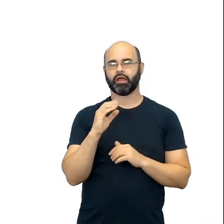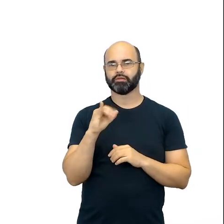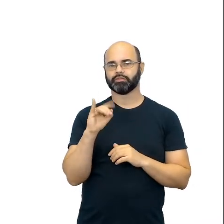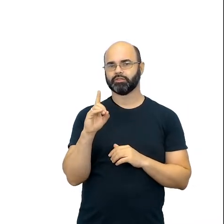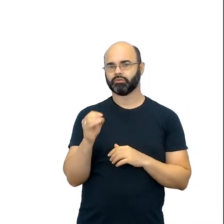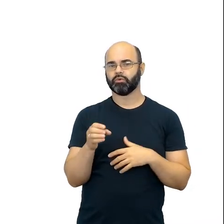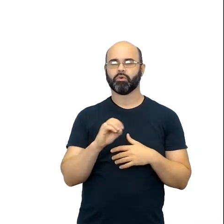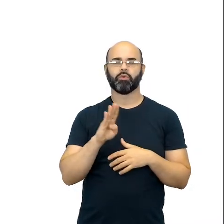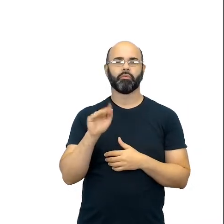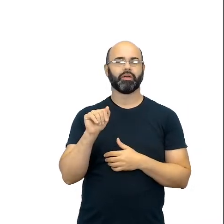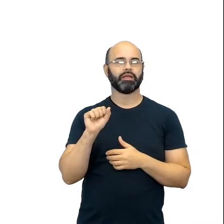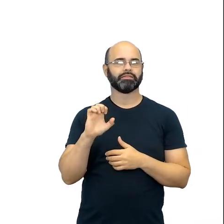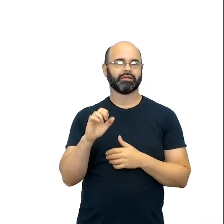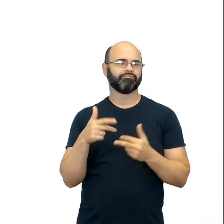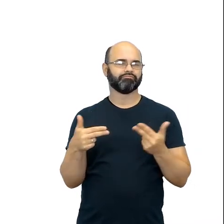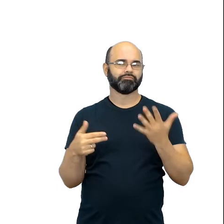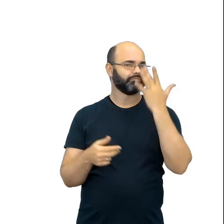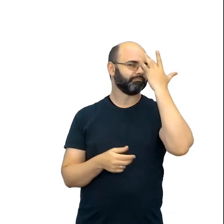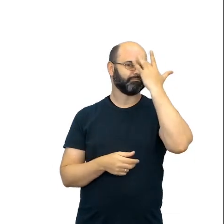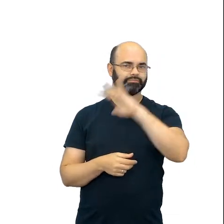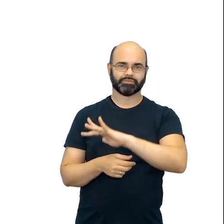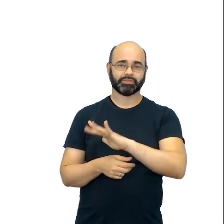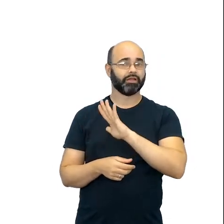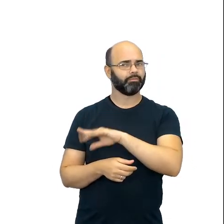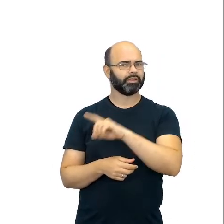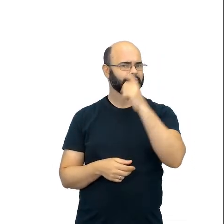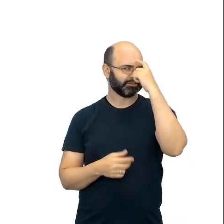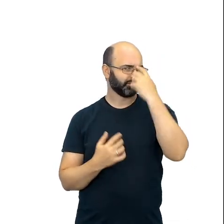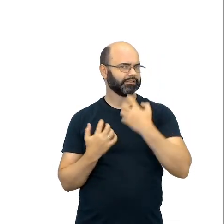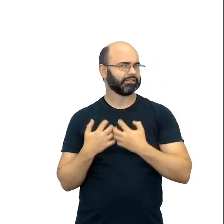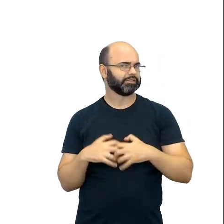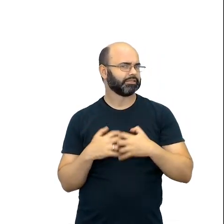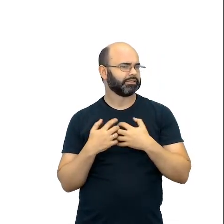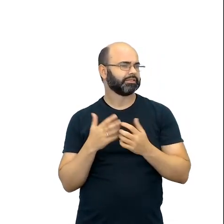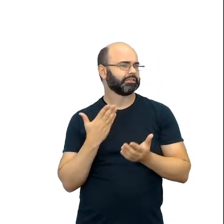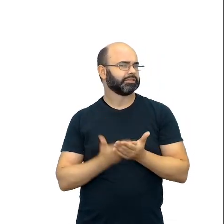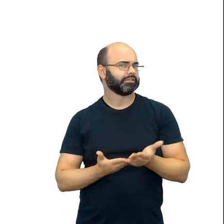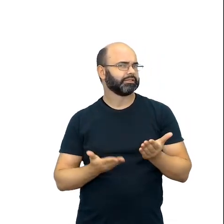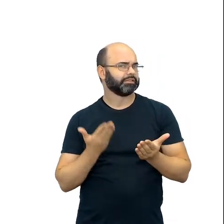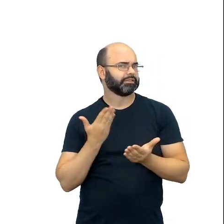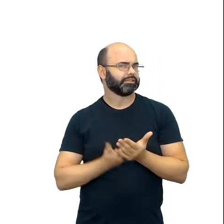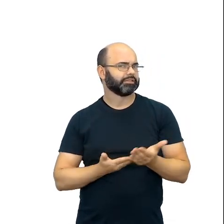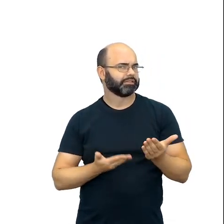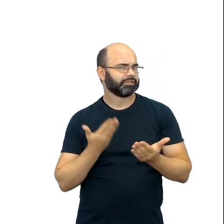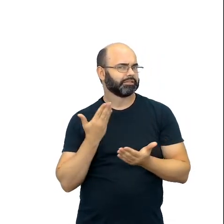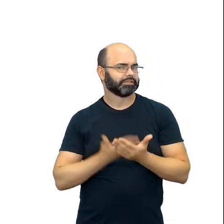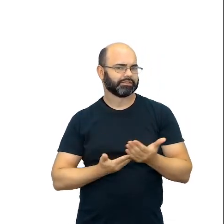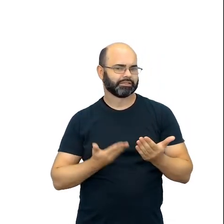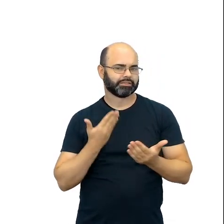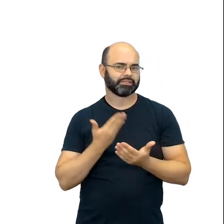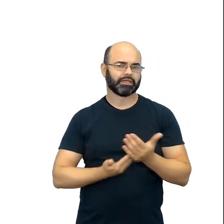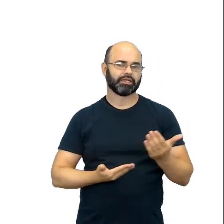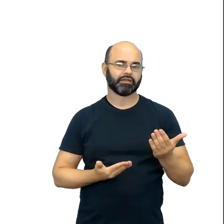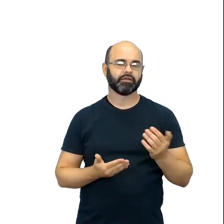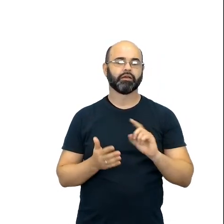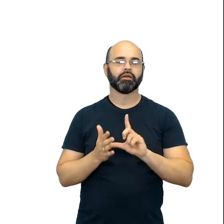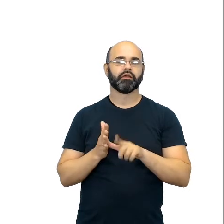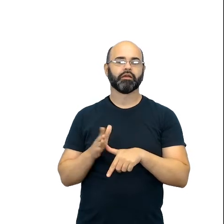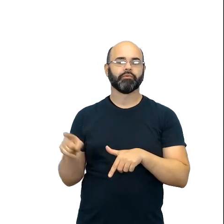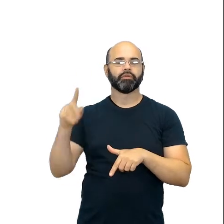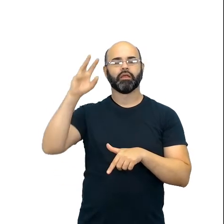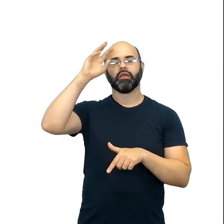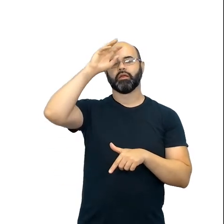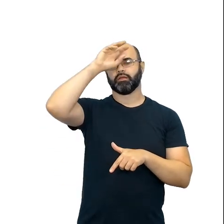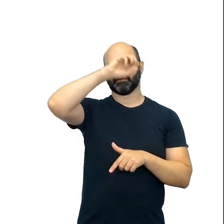Mas ele vai tentar resolver esse problema durante o bimestre. De tentar entender esse primeiro experimento. Mas daqui a pouco a gente fala